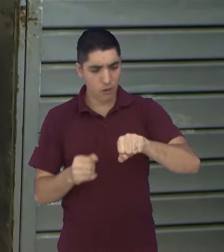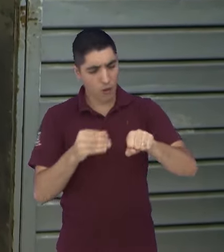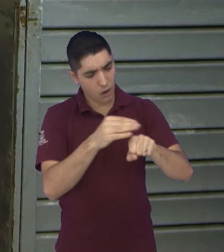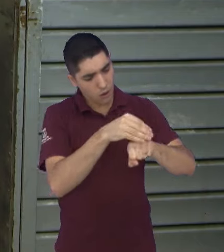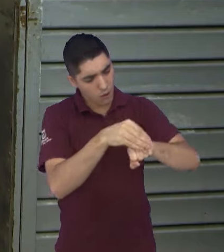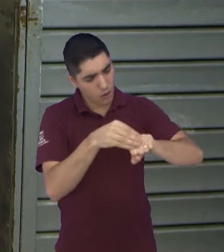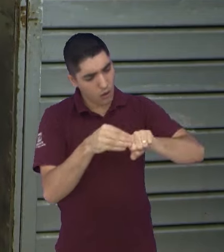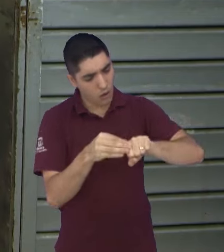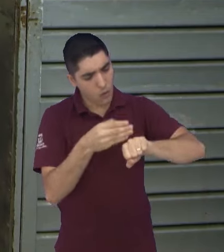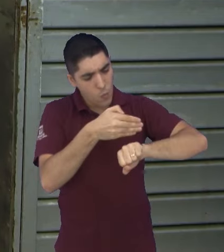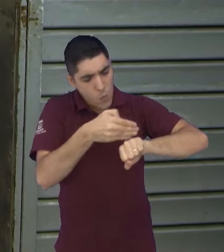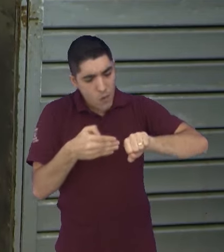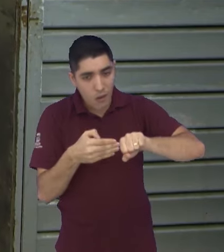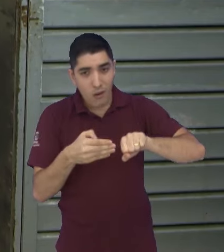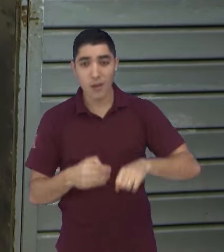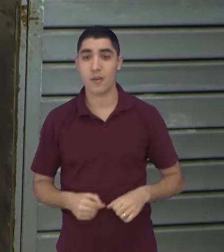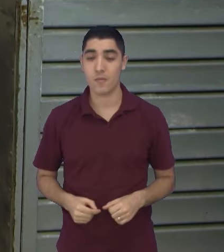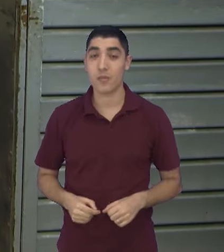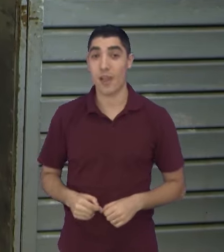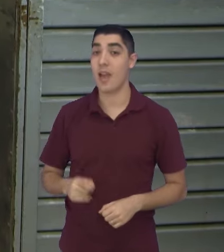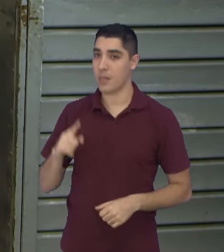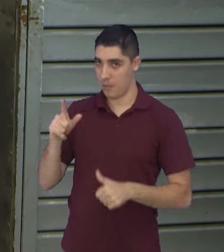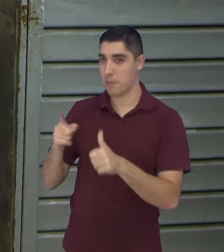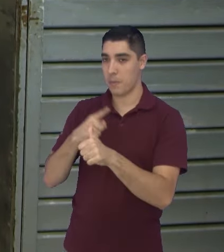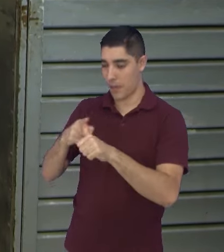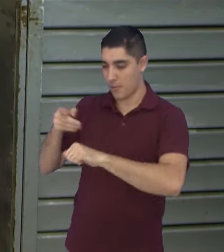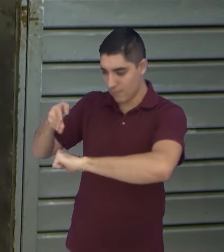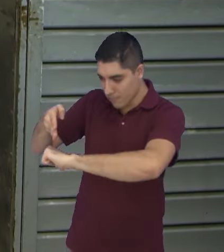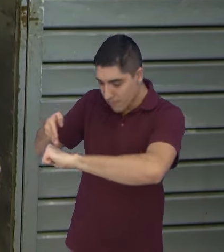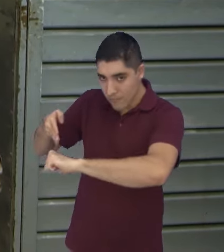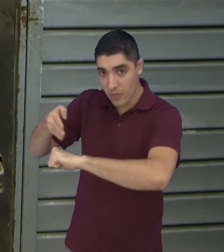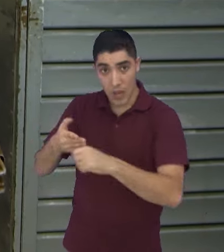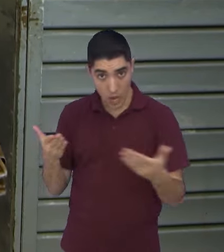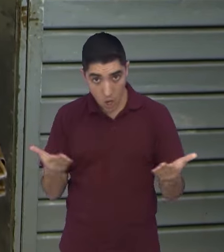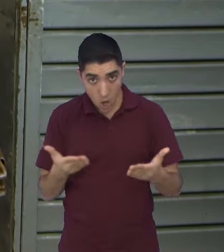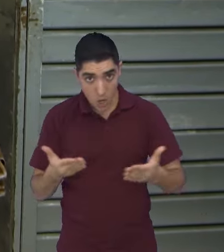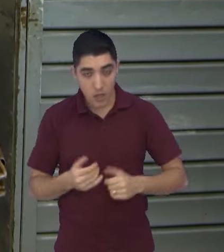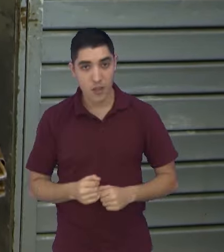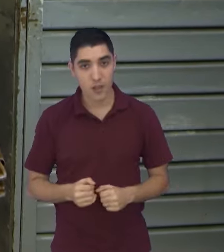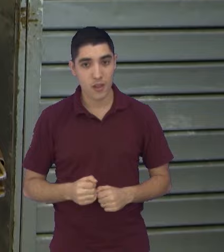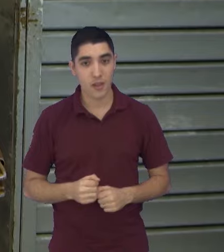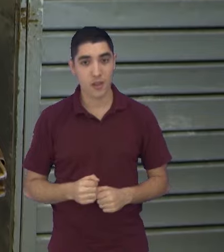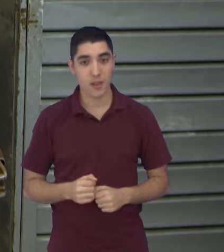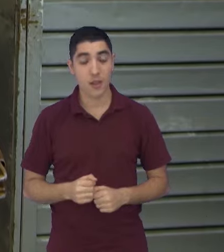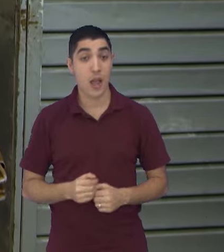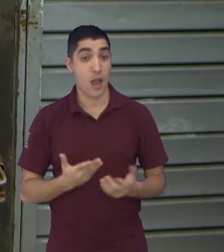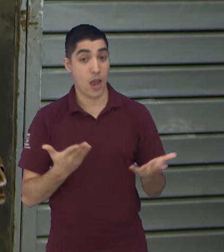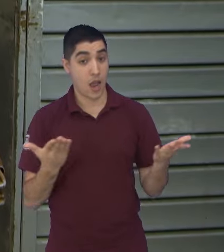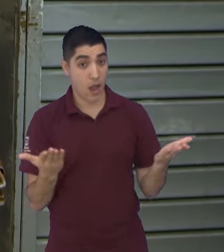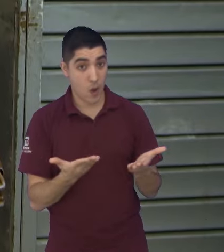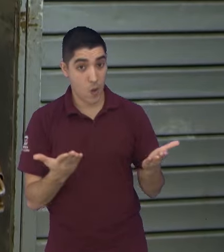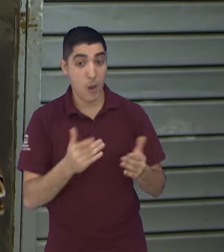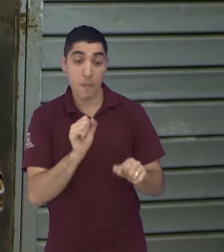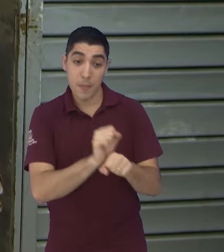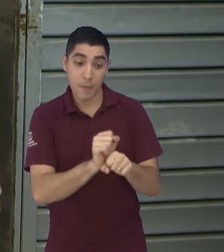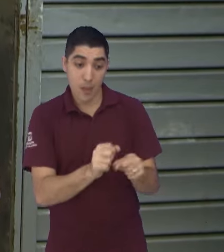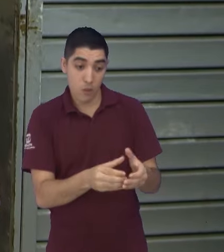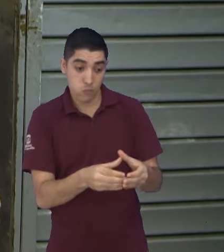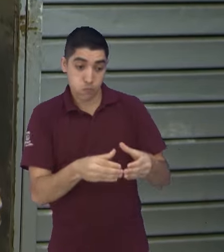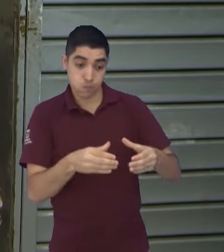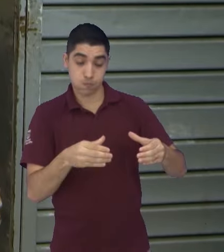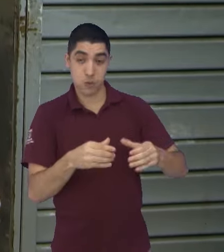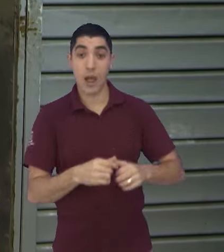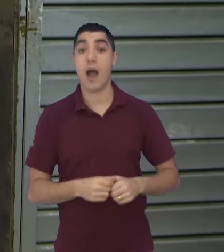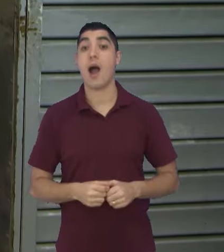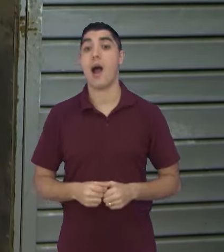forno assim ou a gente faz antes? faz o fio nele. Então, é nesse momento que a gente faz? Não, agora ele tem que esperar crescer. Então agora